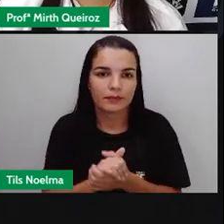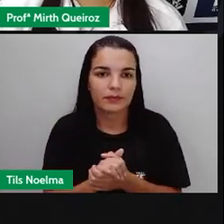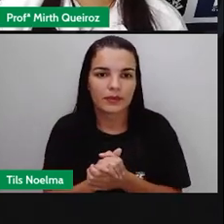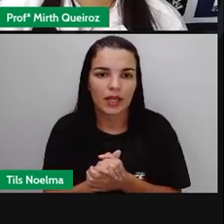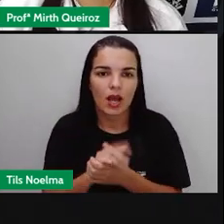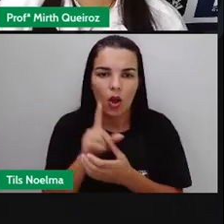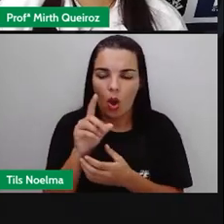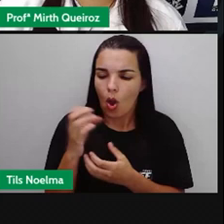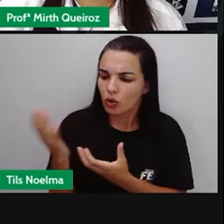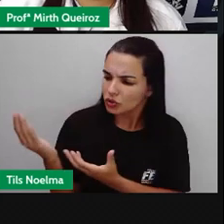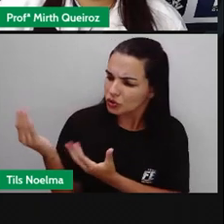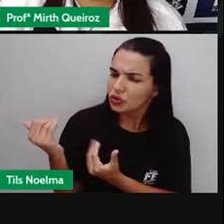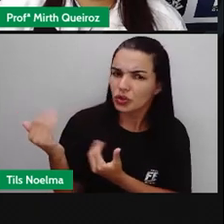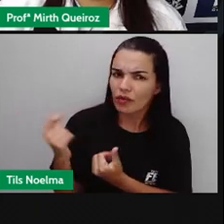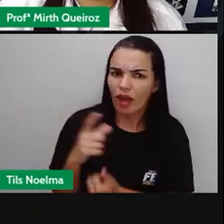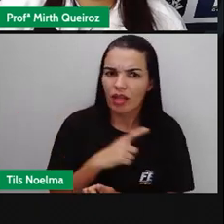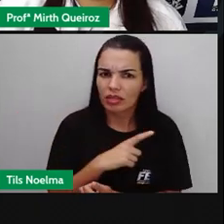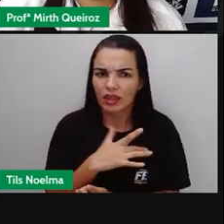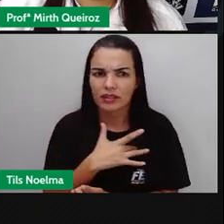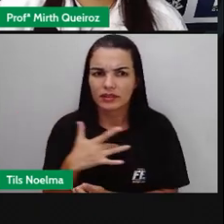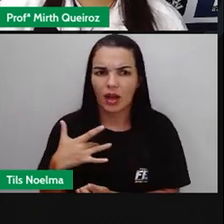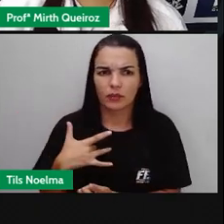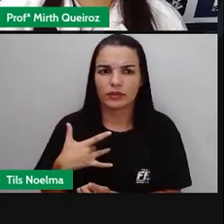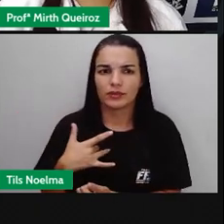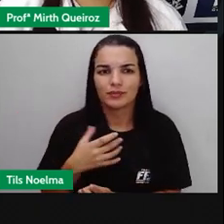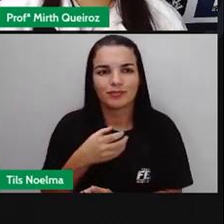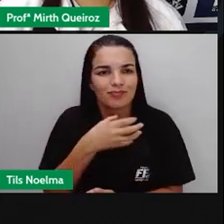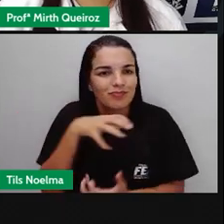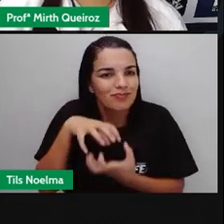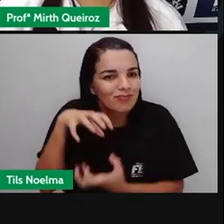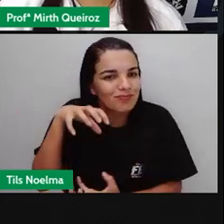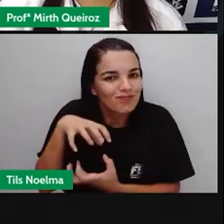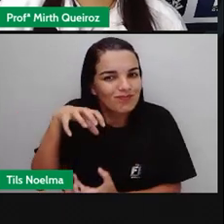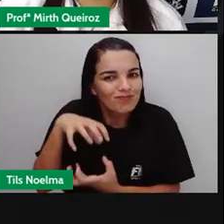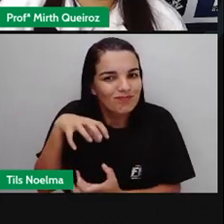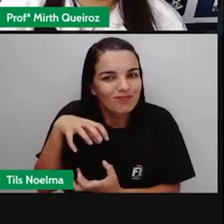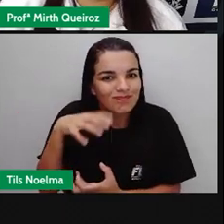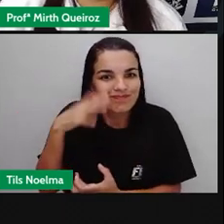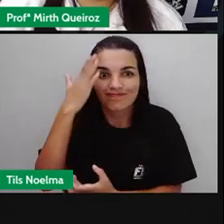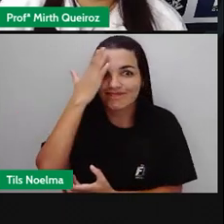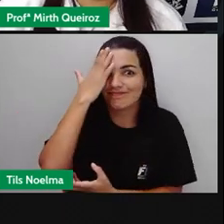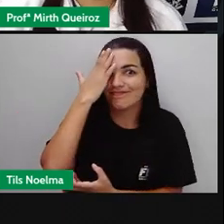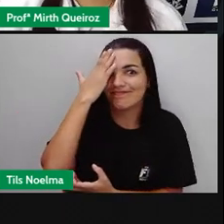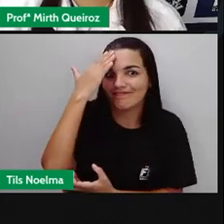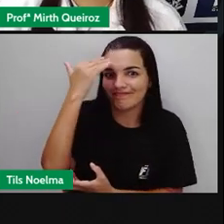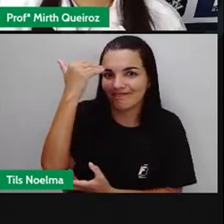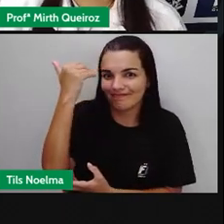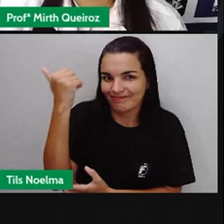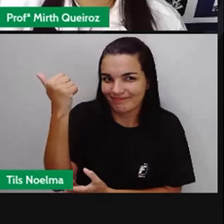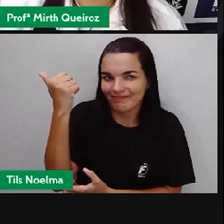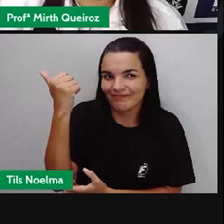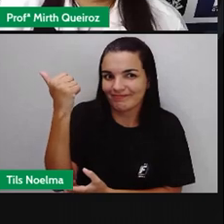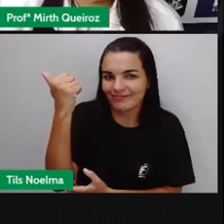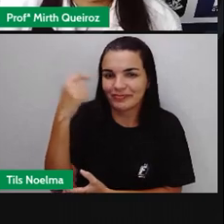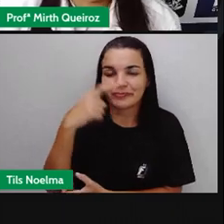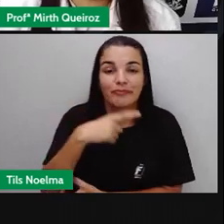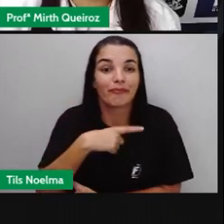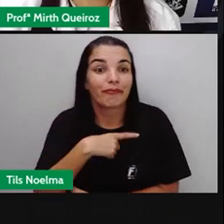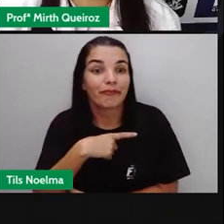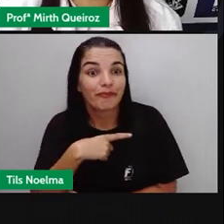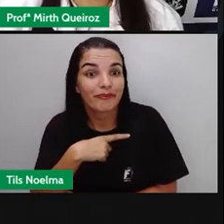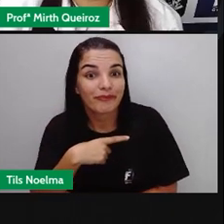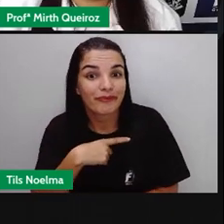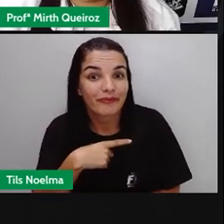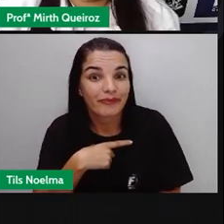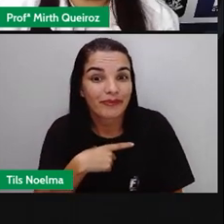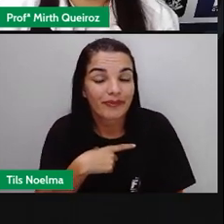O jovem tem saúde. Os idosos, sabedoria. Aqui serve também, para o